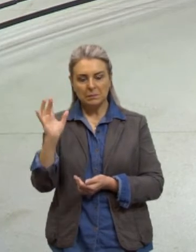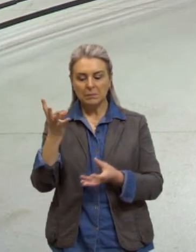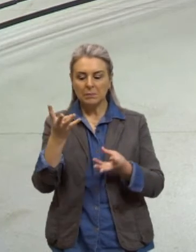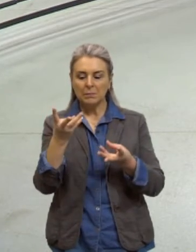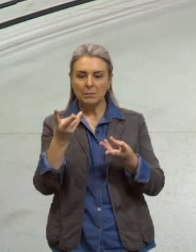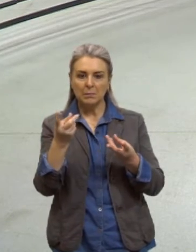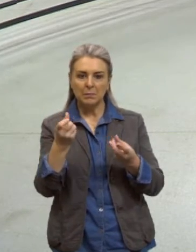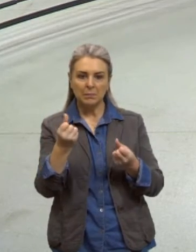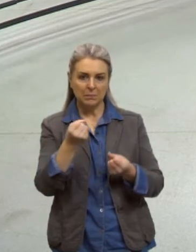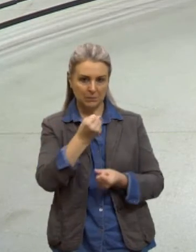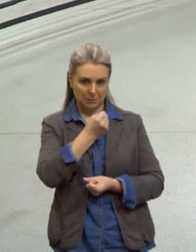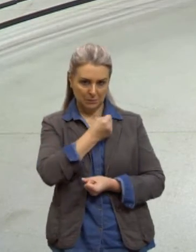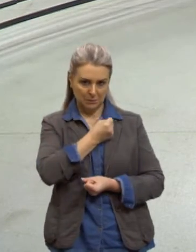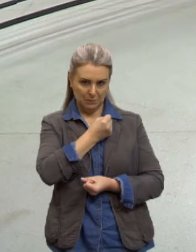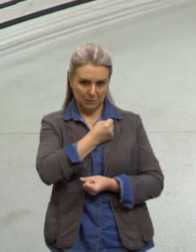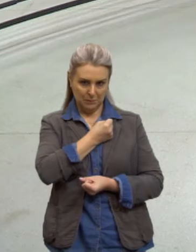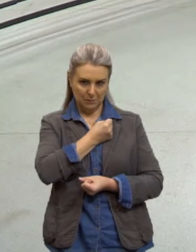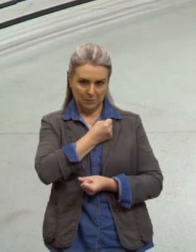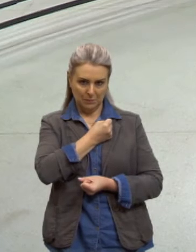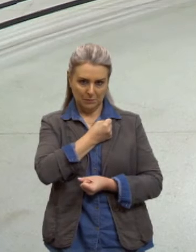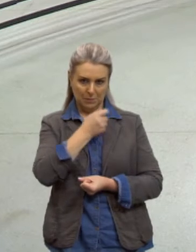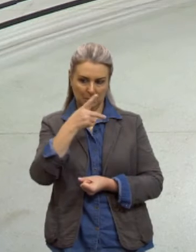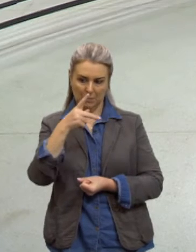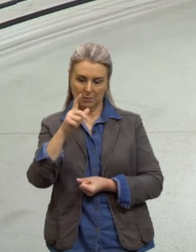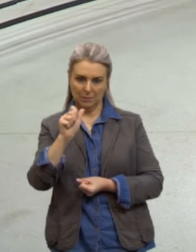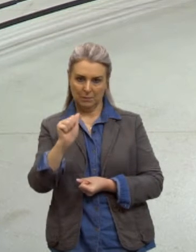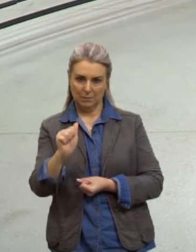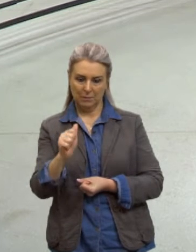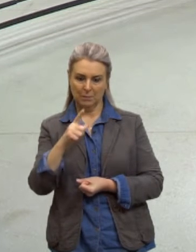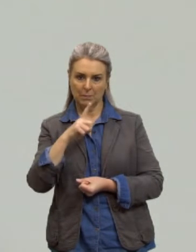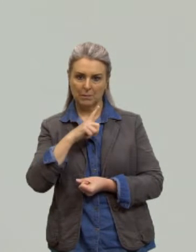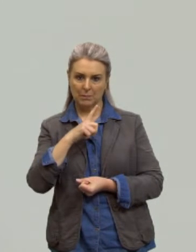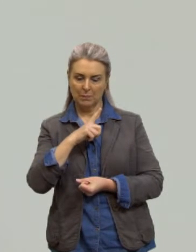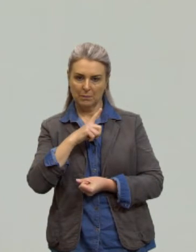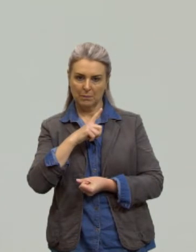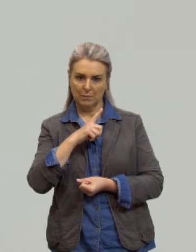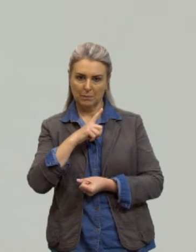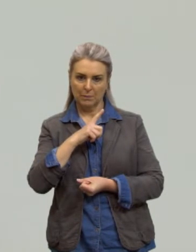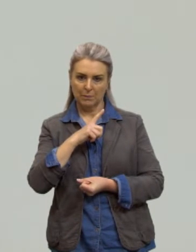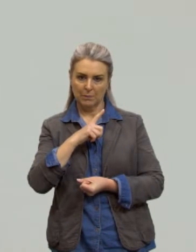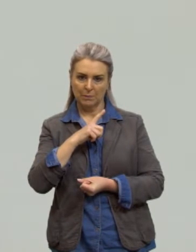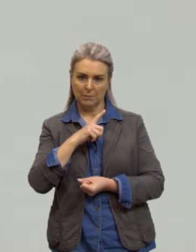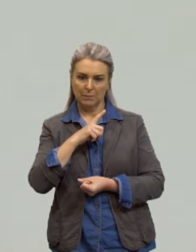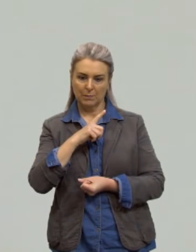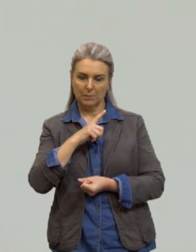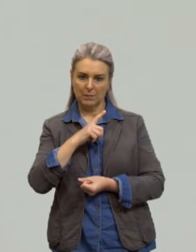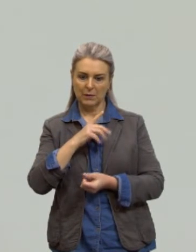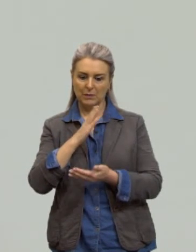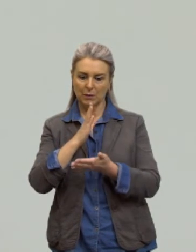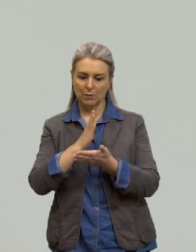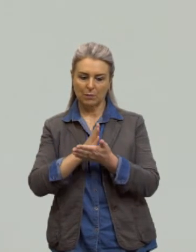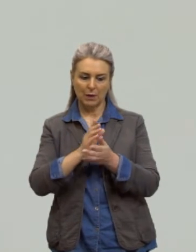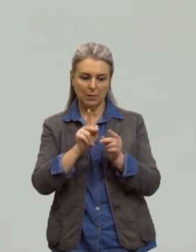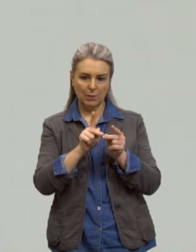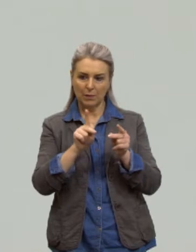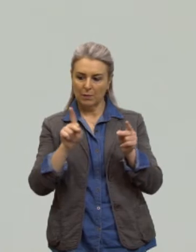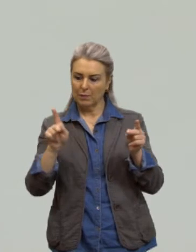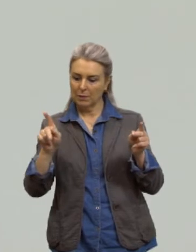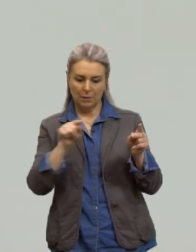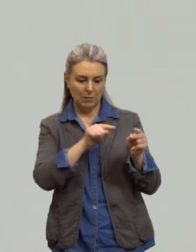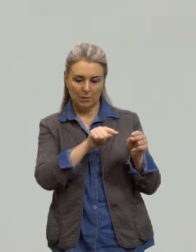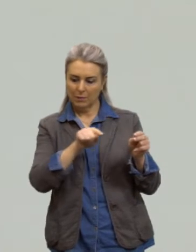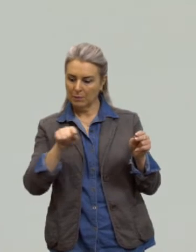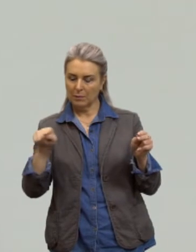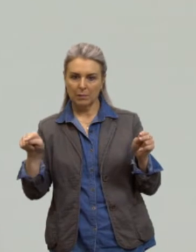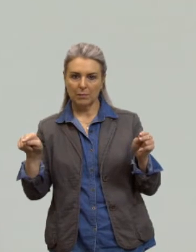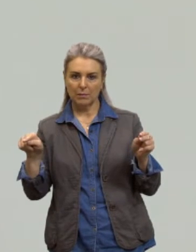termos tem esta PA nós não sabemos quantos números estão aqui dentro deste intervalo de de